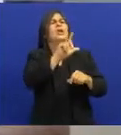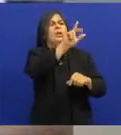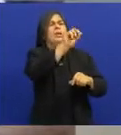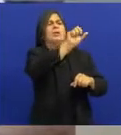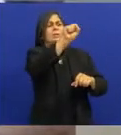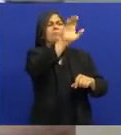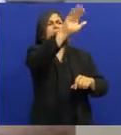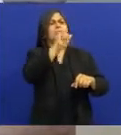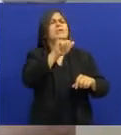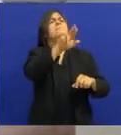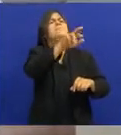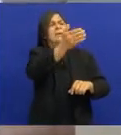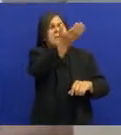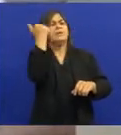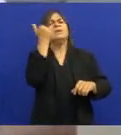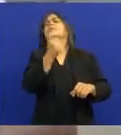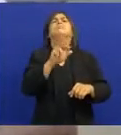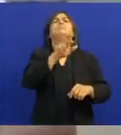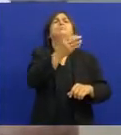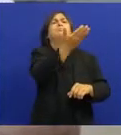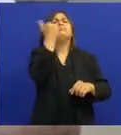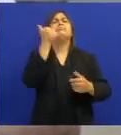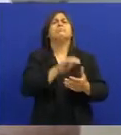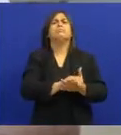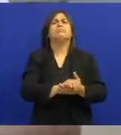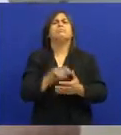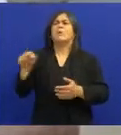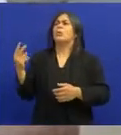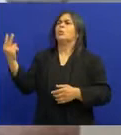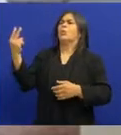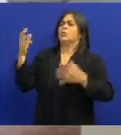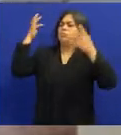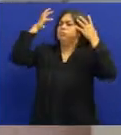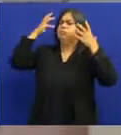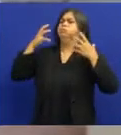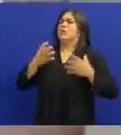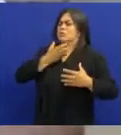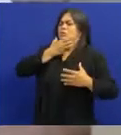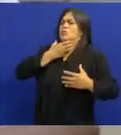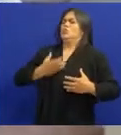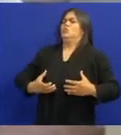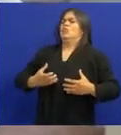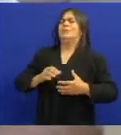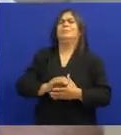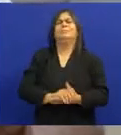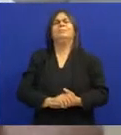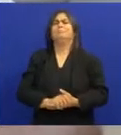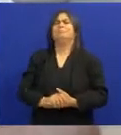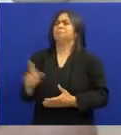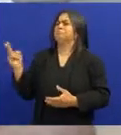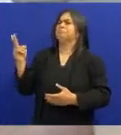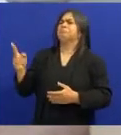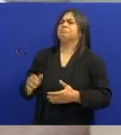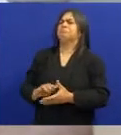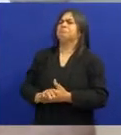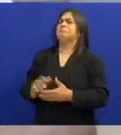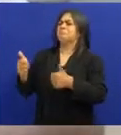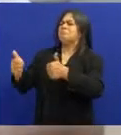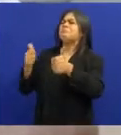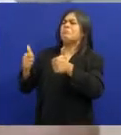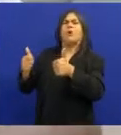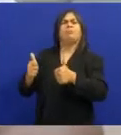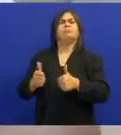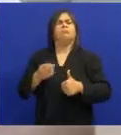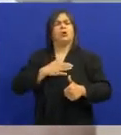Chama Losa Chama minha irmã Vamos dizer assim Que aqui chegaram Dois cabeludos Mas esses